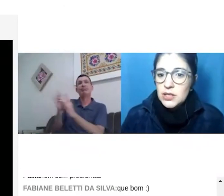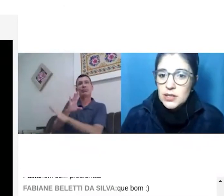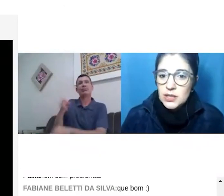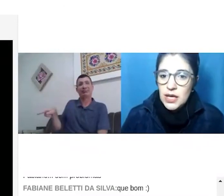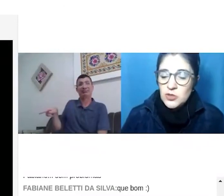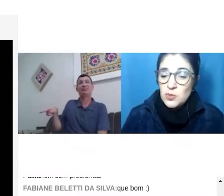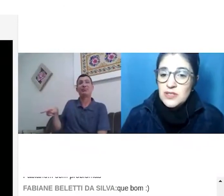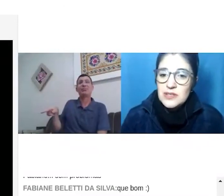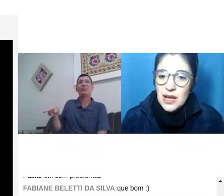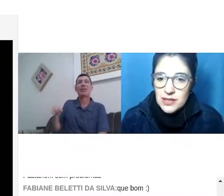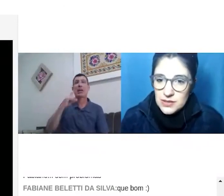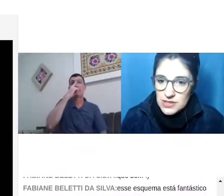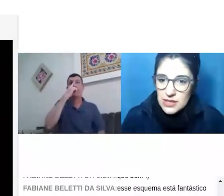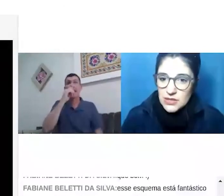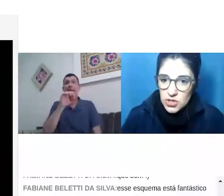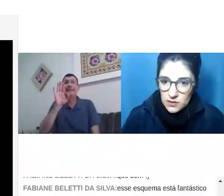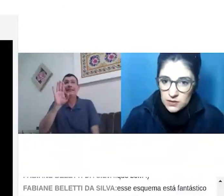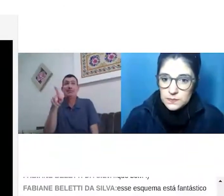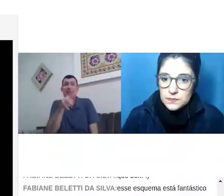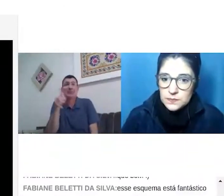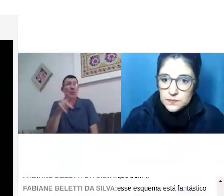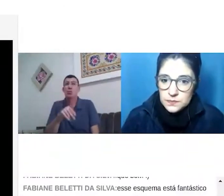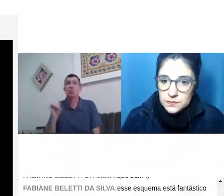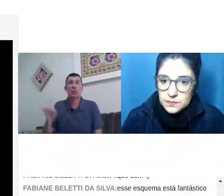administrar a questão da sala de aula